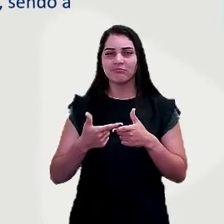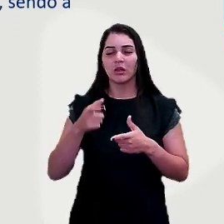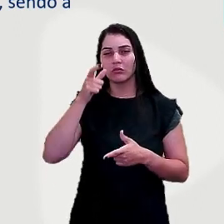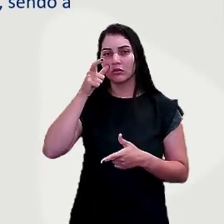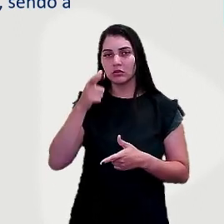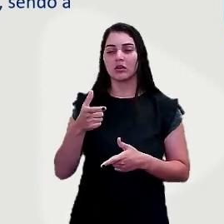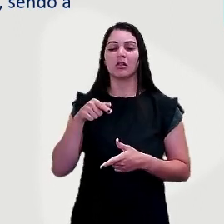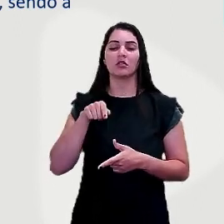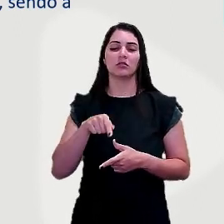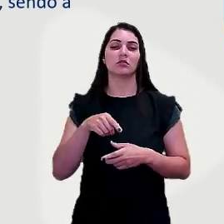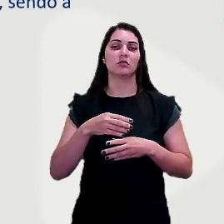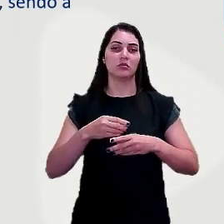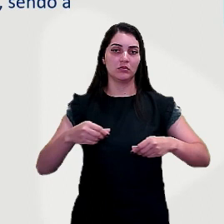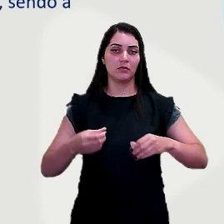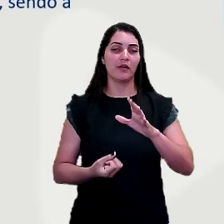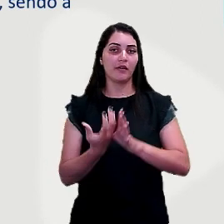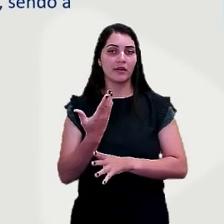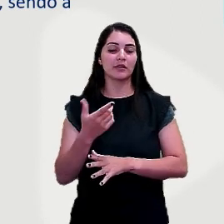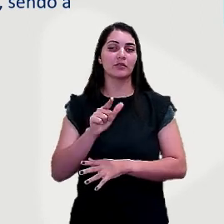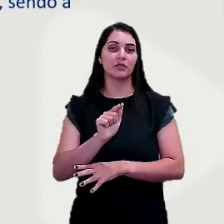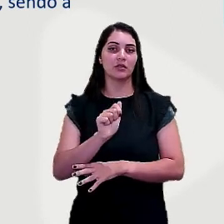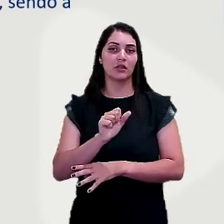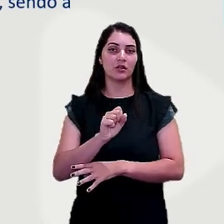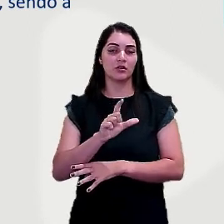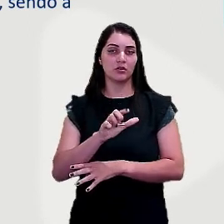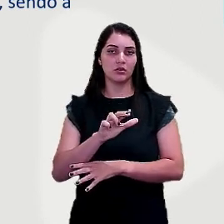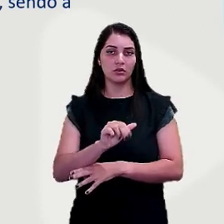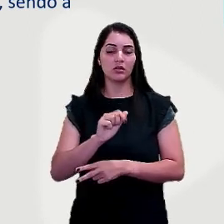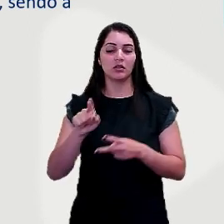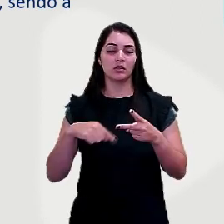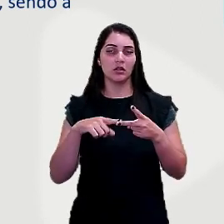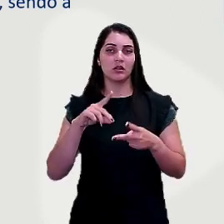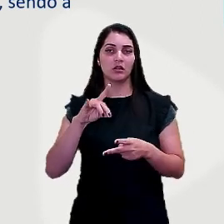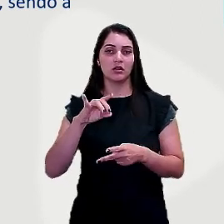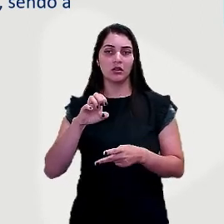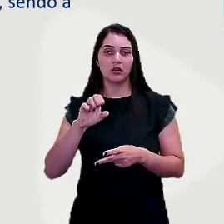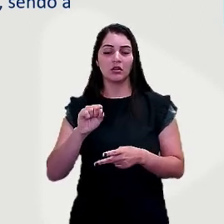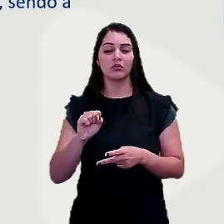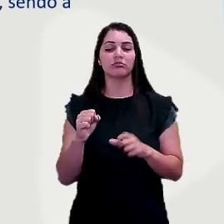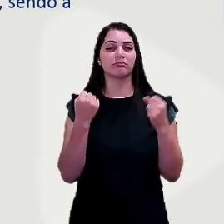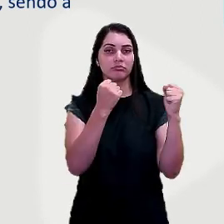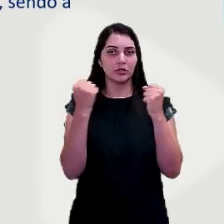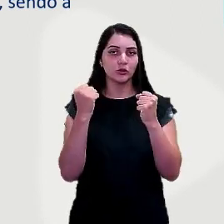tão importante para a produção de gasolina, de óleo diesel para a indústria, então